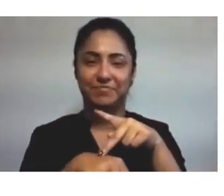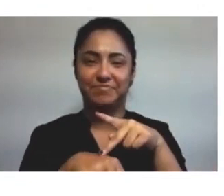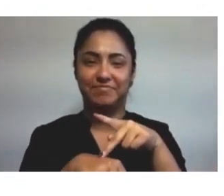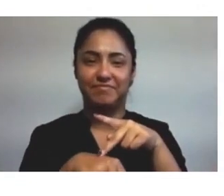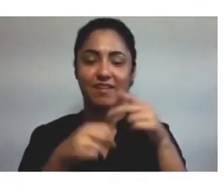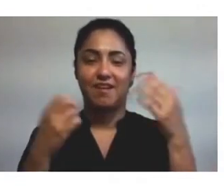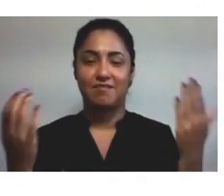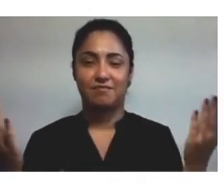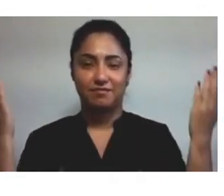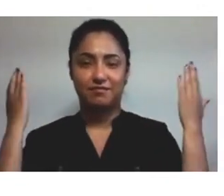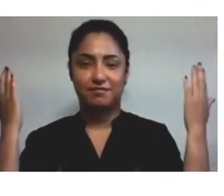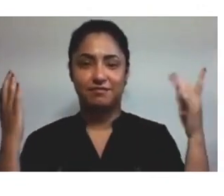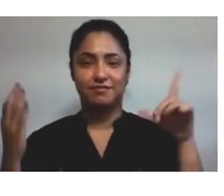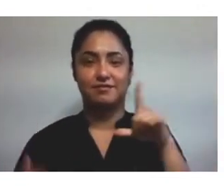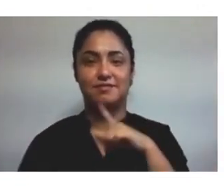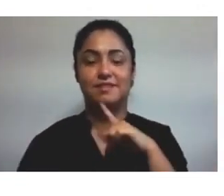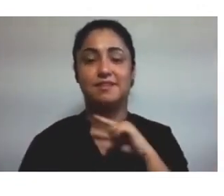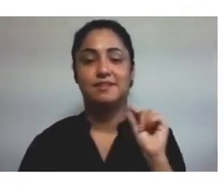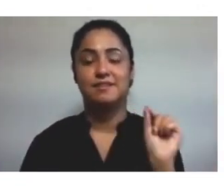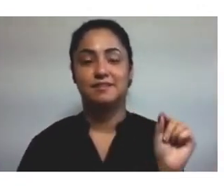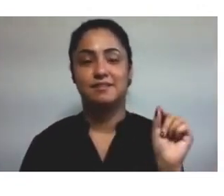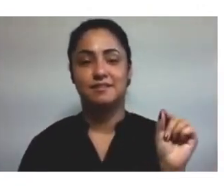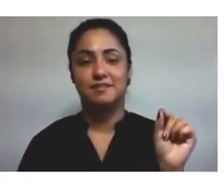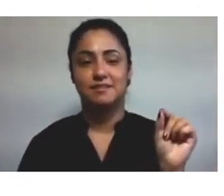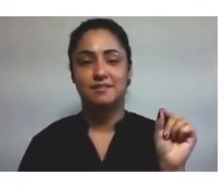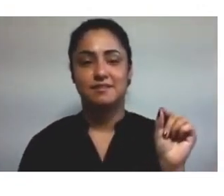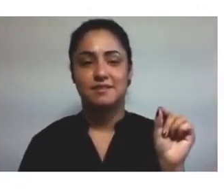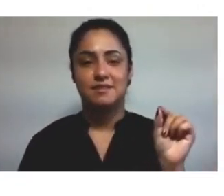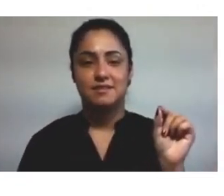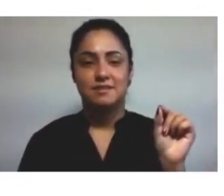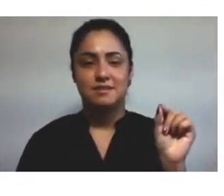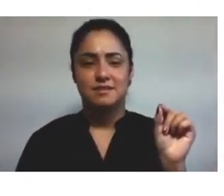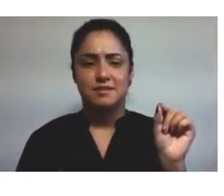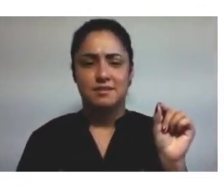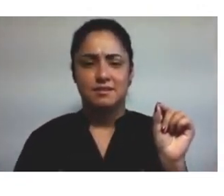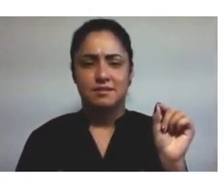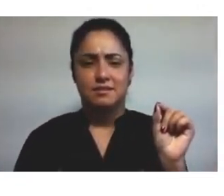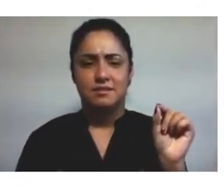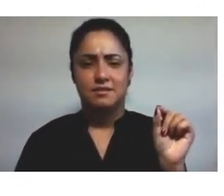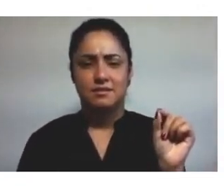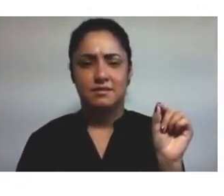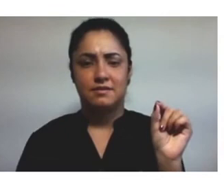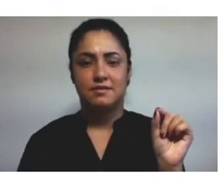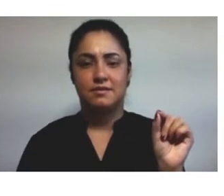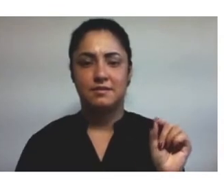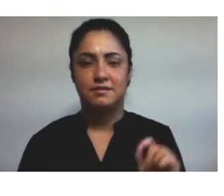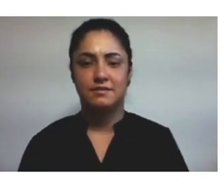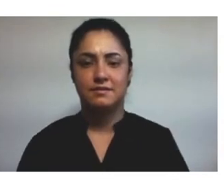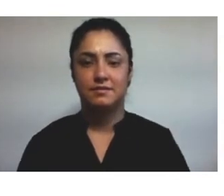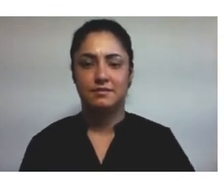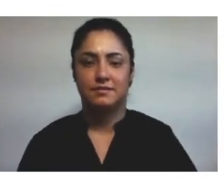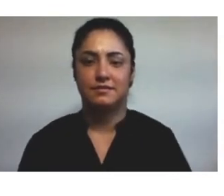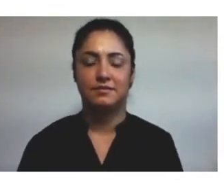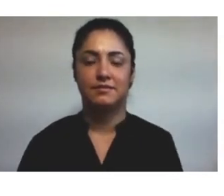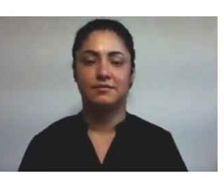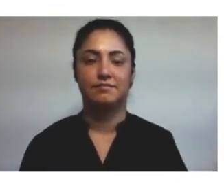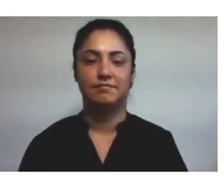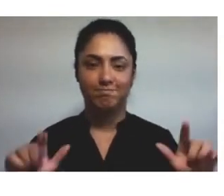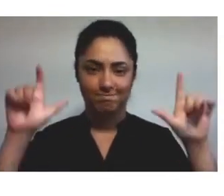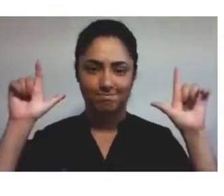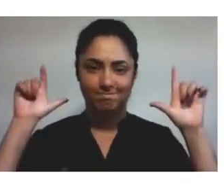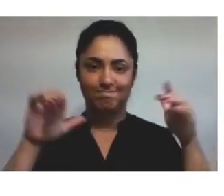temos um fundo branco. E já de antemão eu gostaria de pedir para que